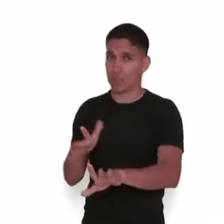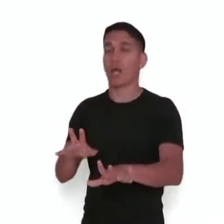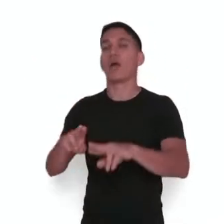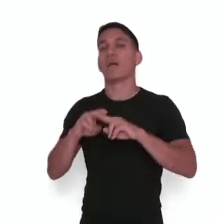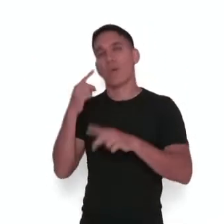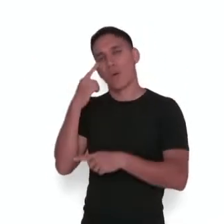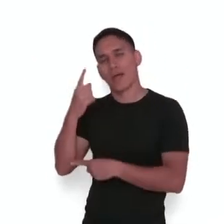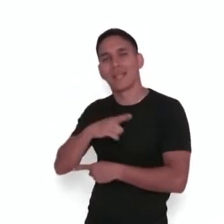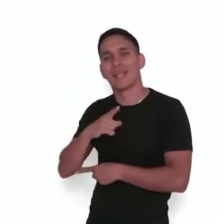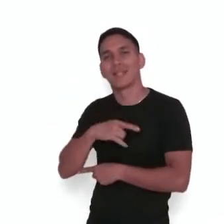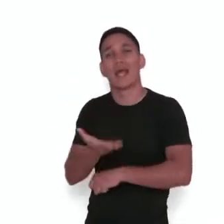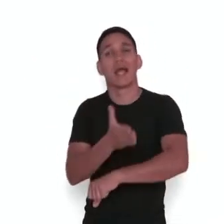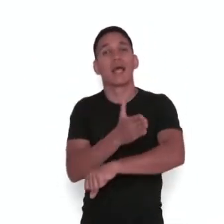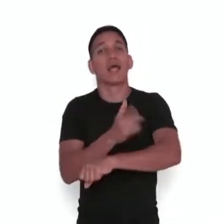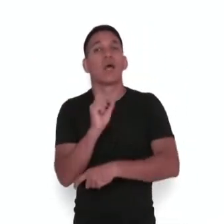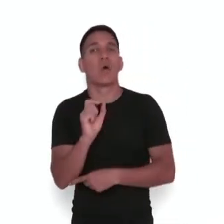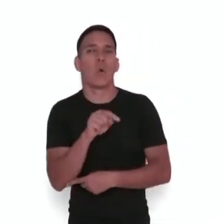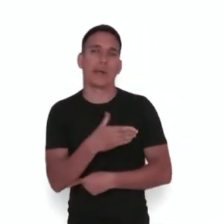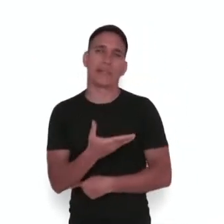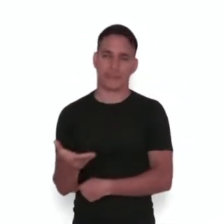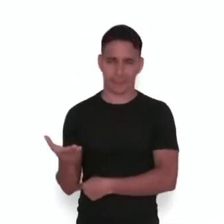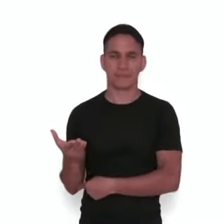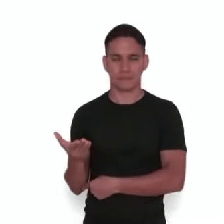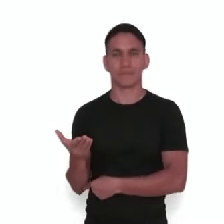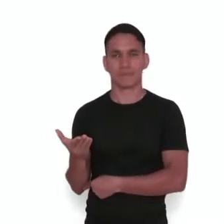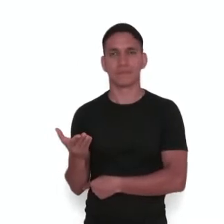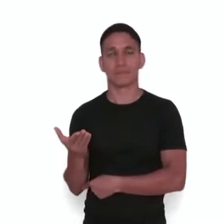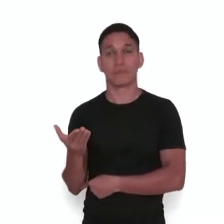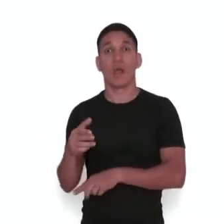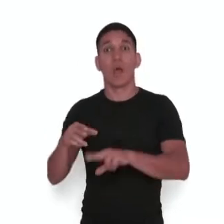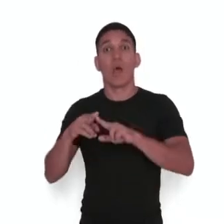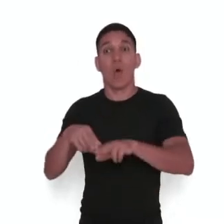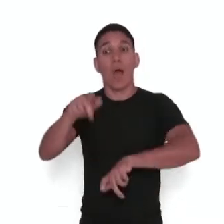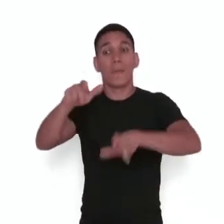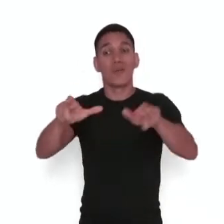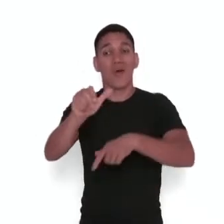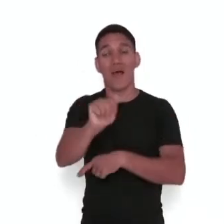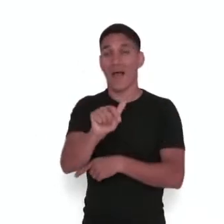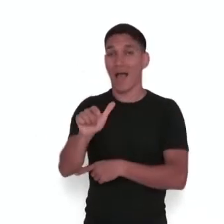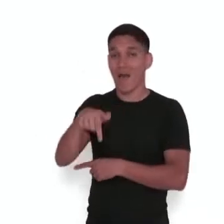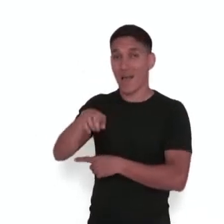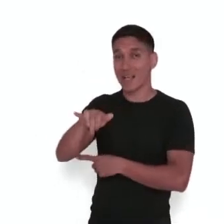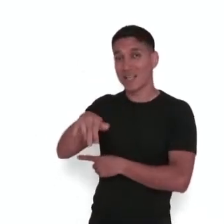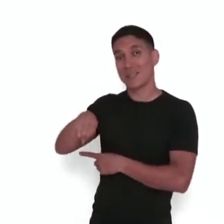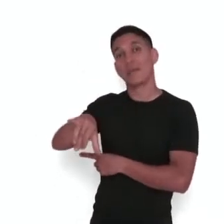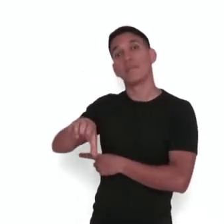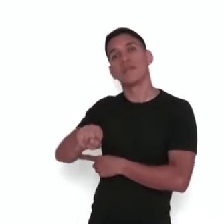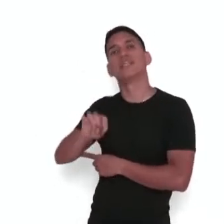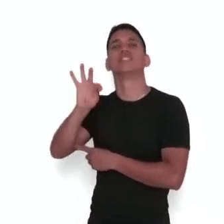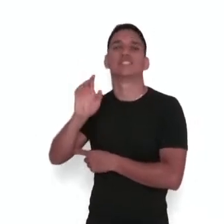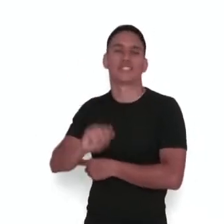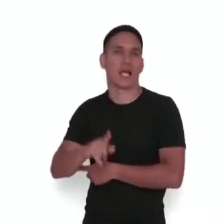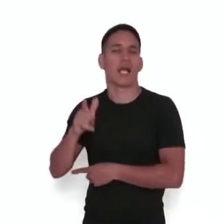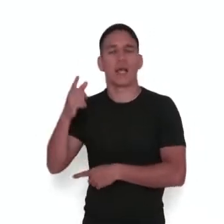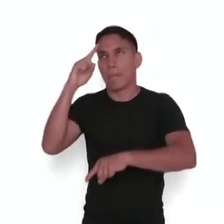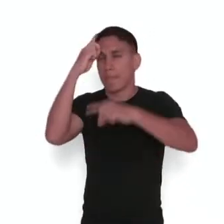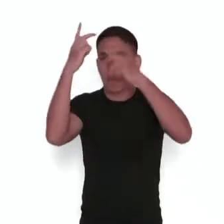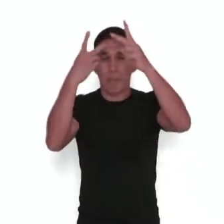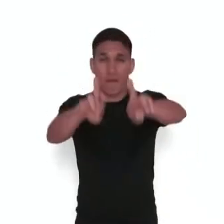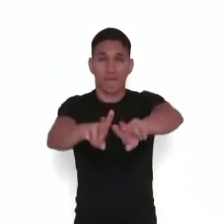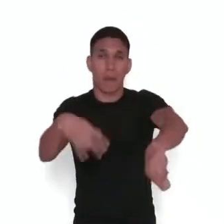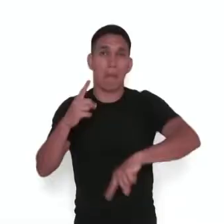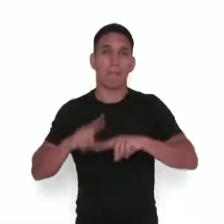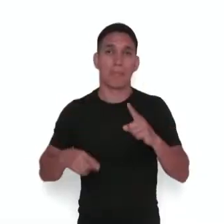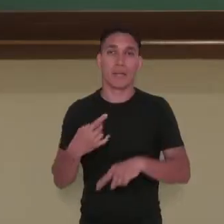Na Idade Média, não existia a ciência chamada química. Os alquimistas é quem desenvolviam vários materiais que tinham